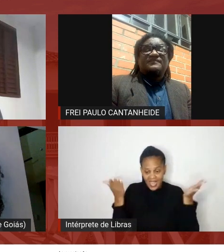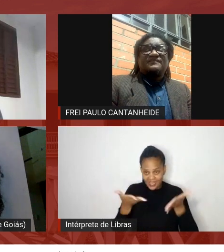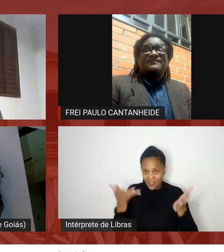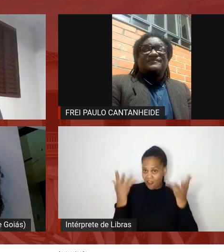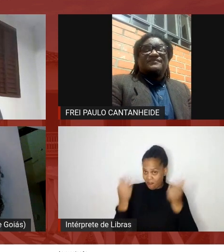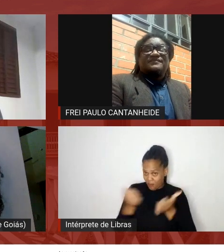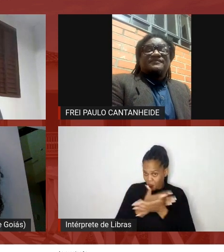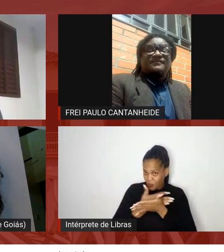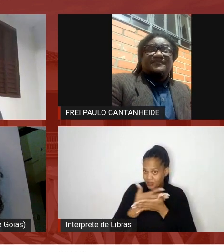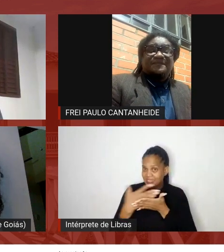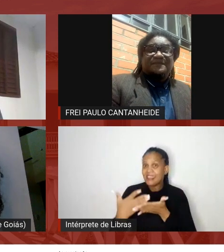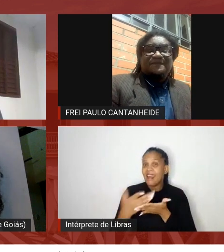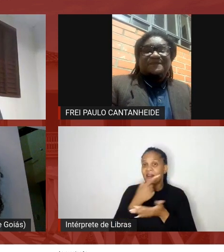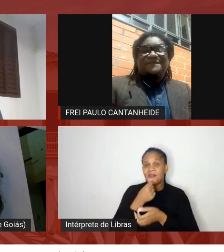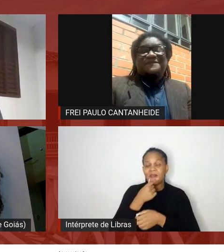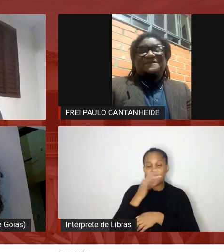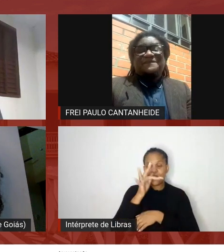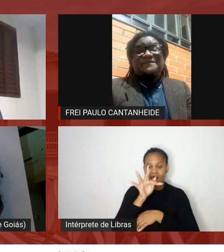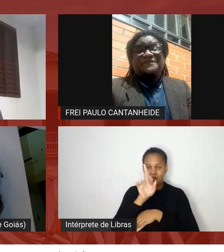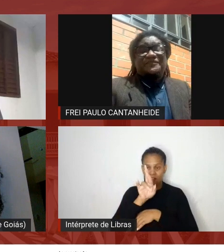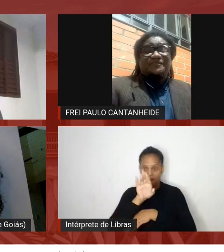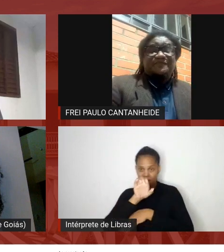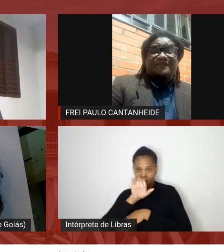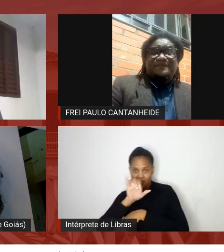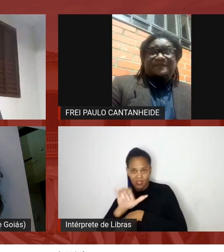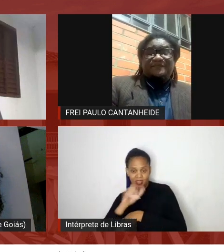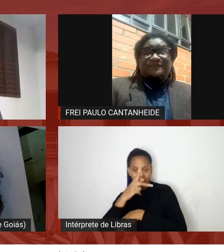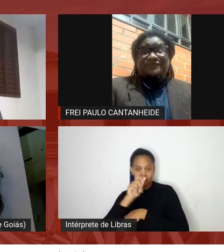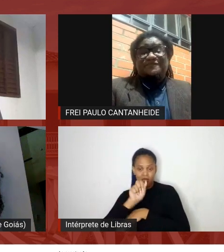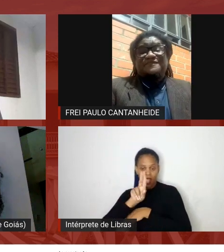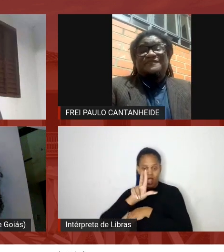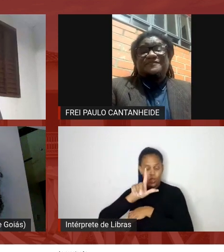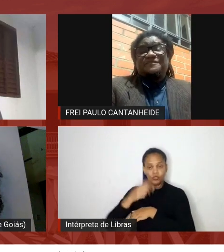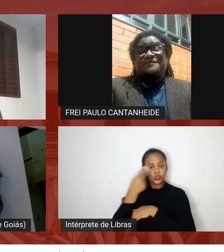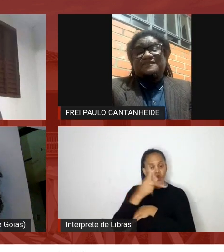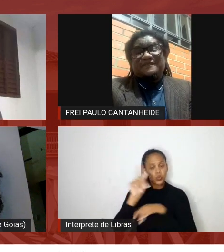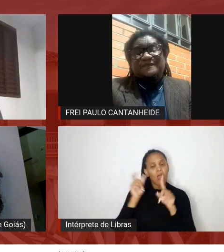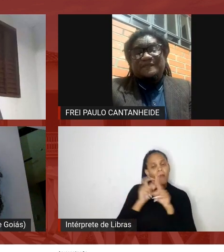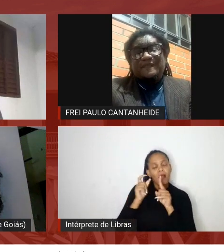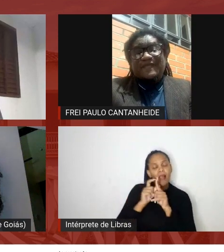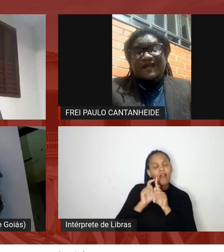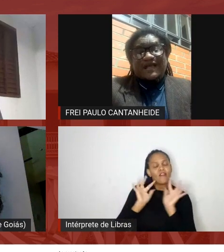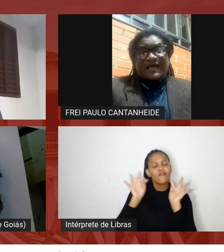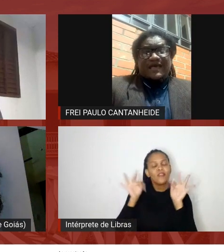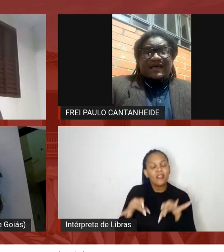Frei Paulo suas palavras finais seus comentários finais fique à vontade